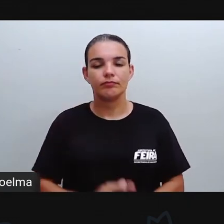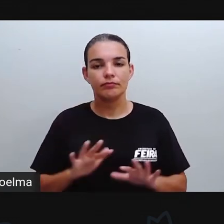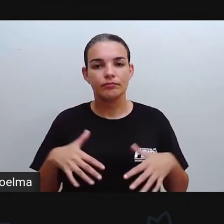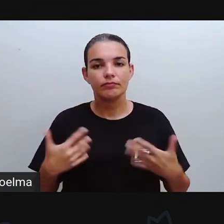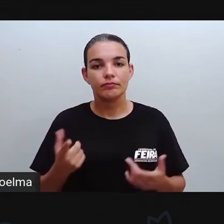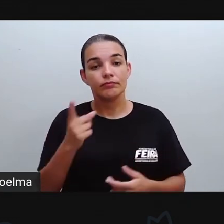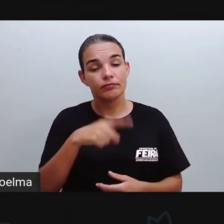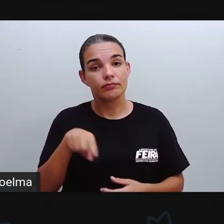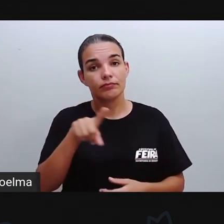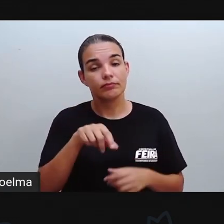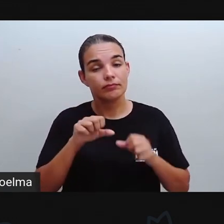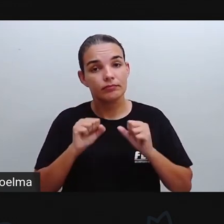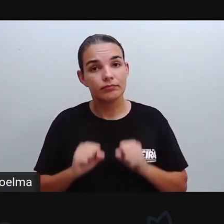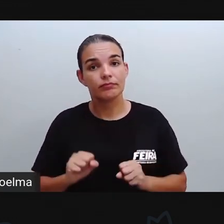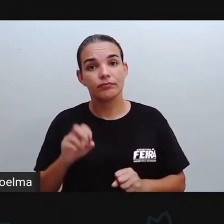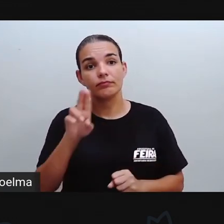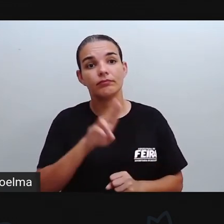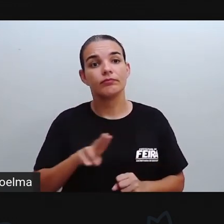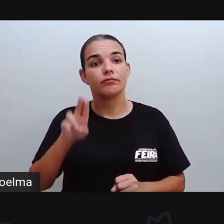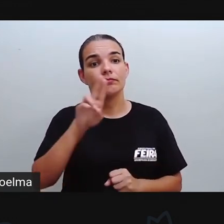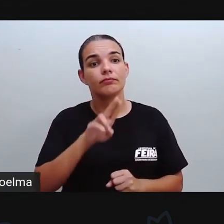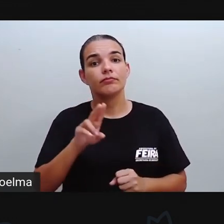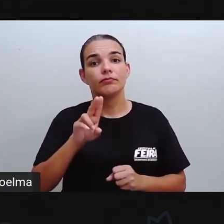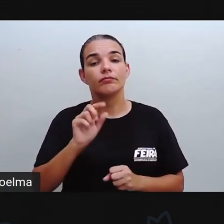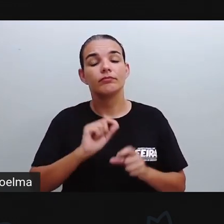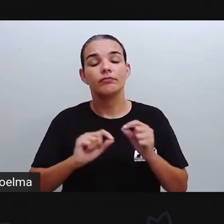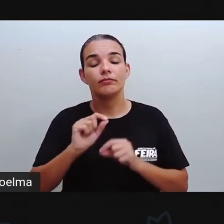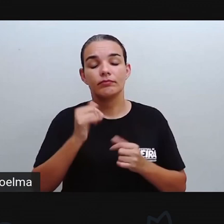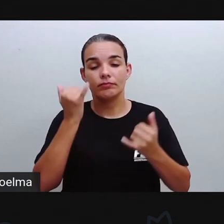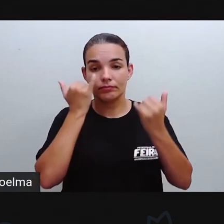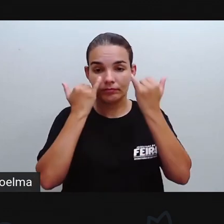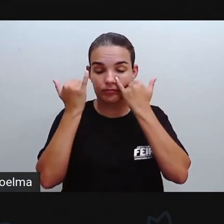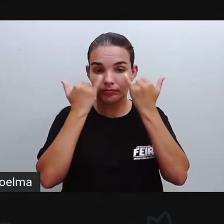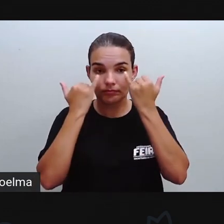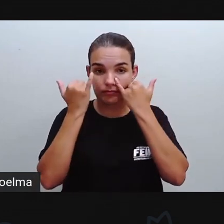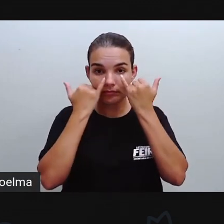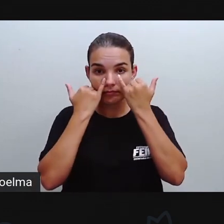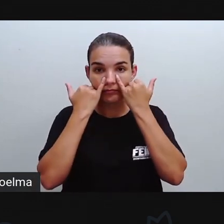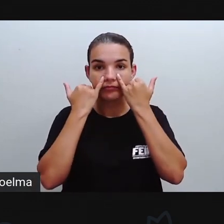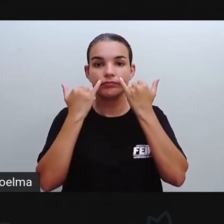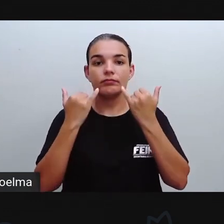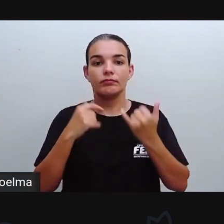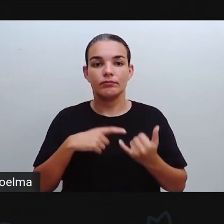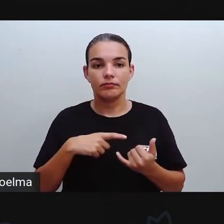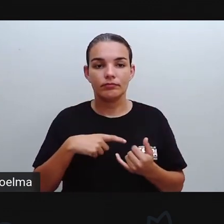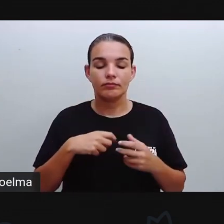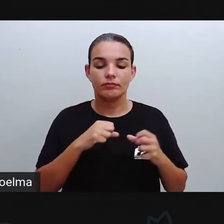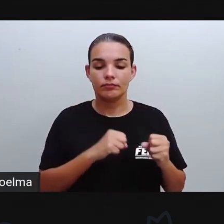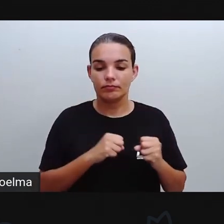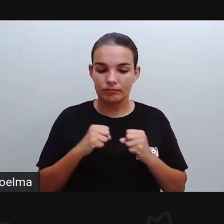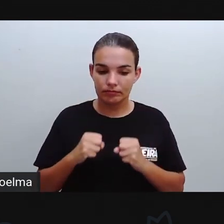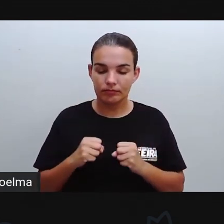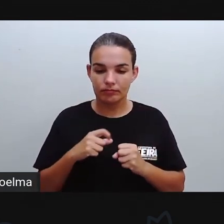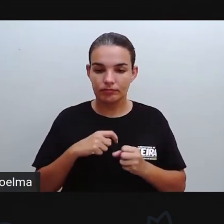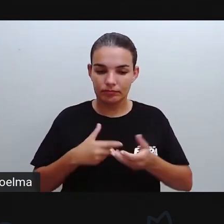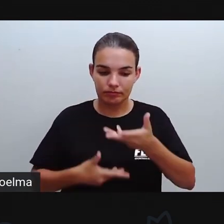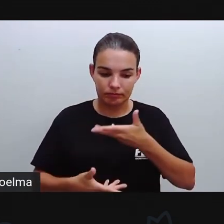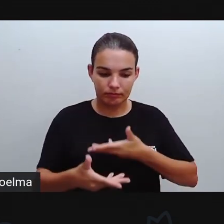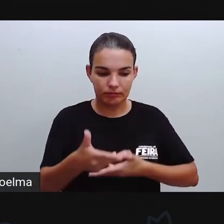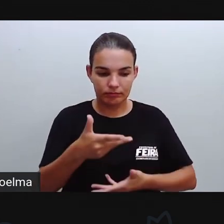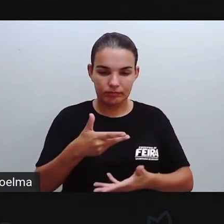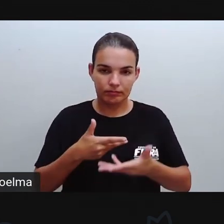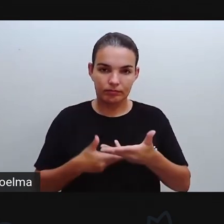podem utilizar, no caso, o infográfico, o subsograma, né? Para poder tentar sistematizar